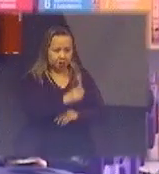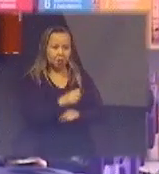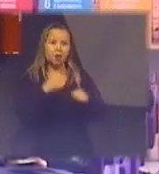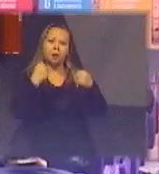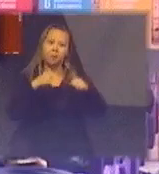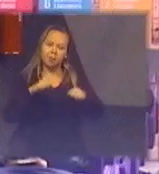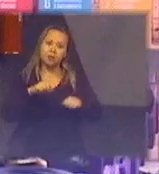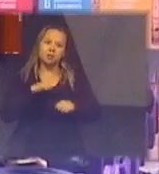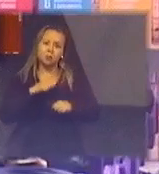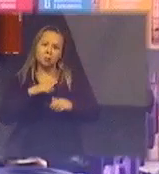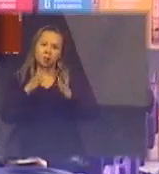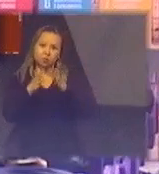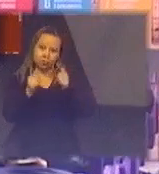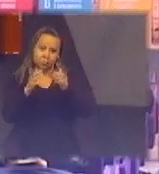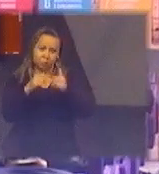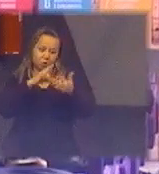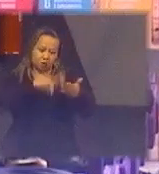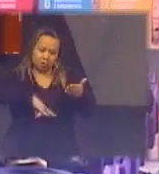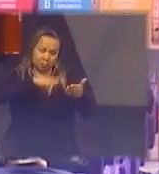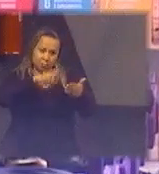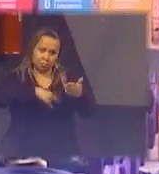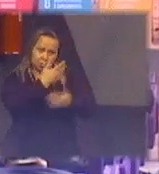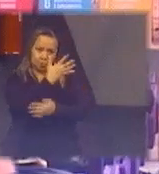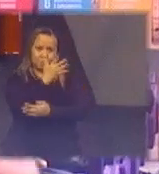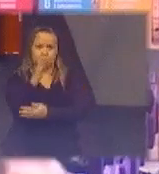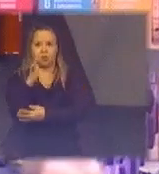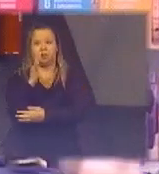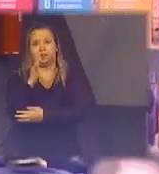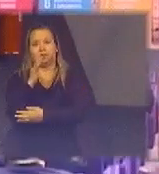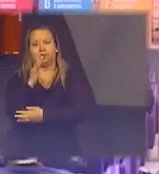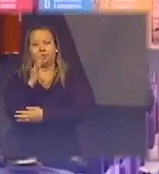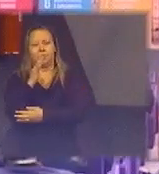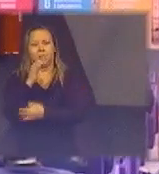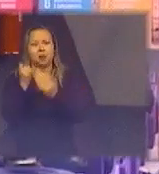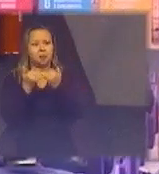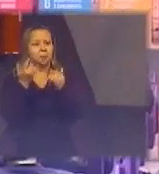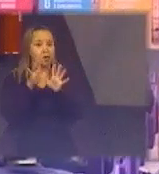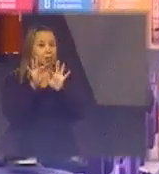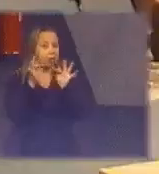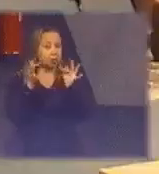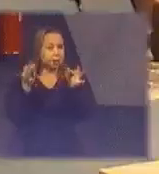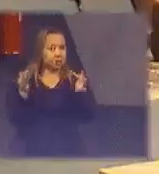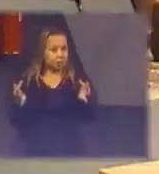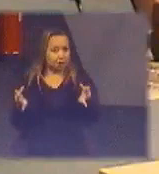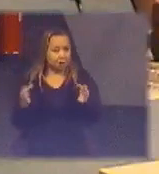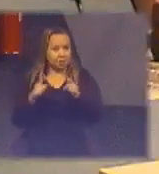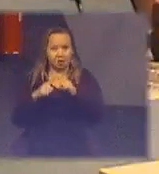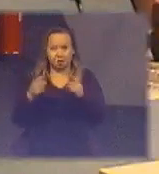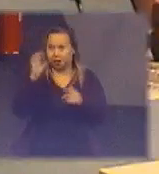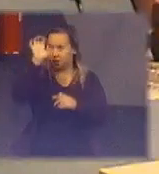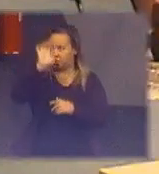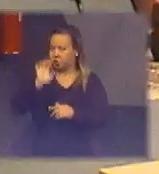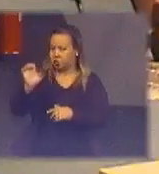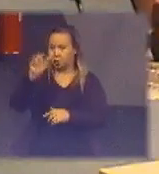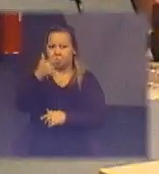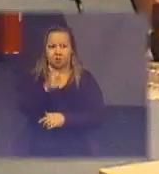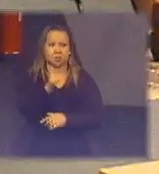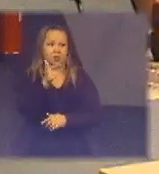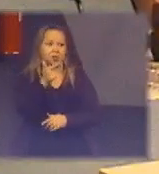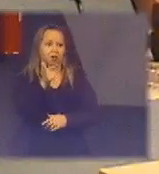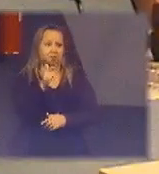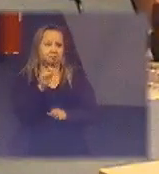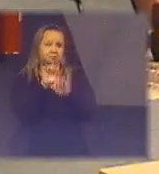ambiental parece uma coisa banal simples mas os estados não tem isso claro